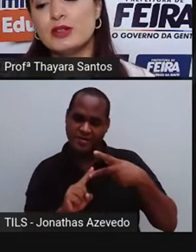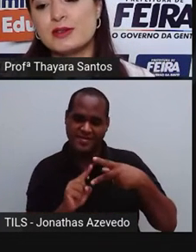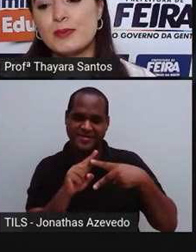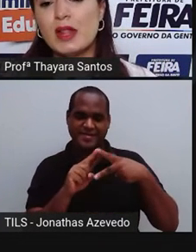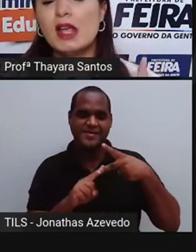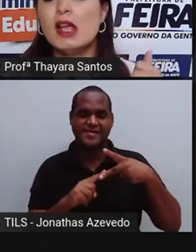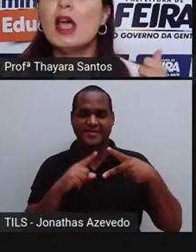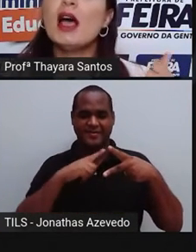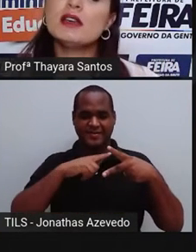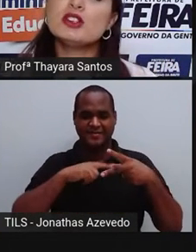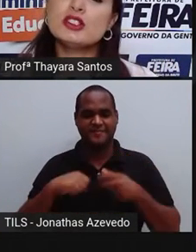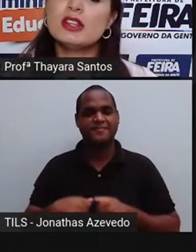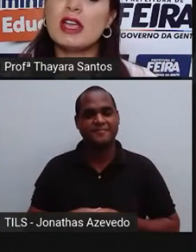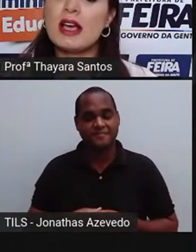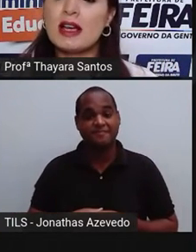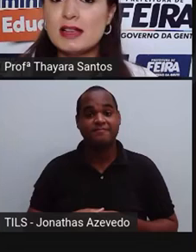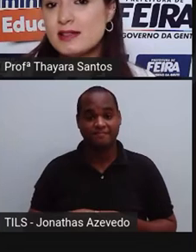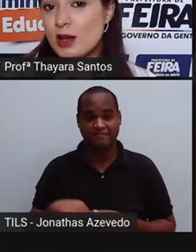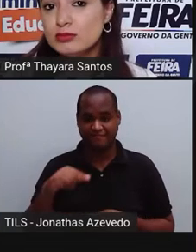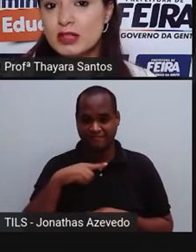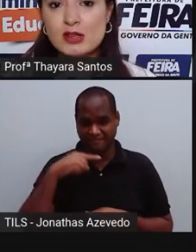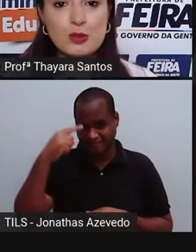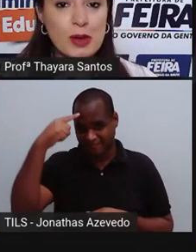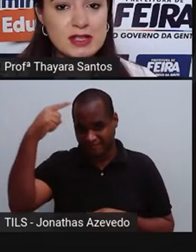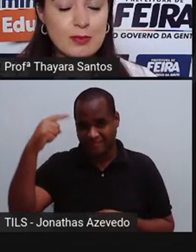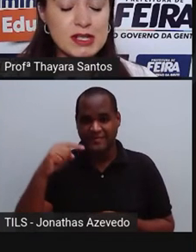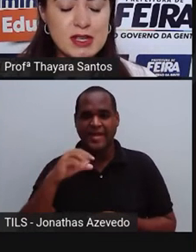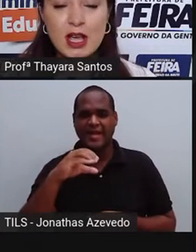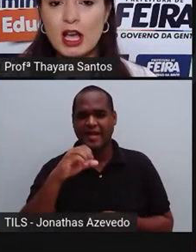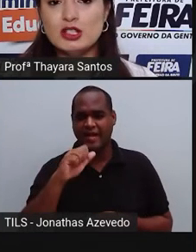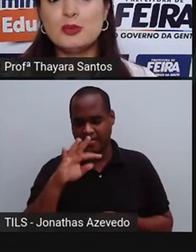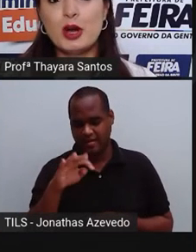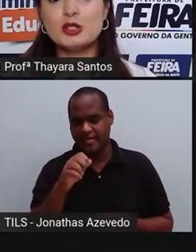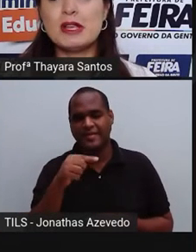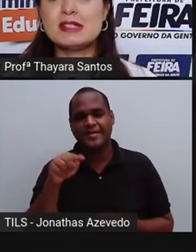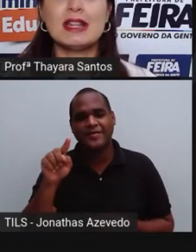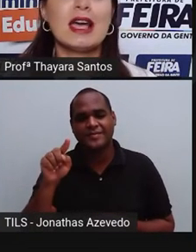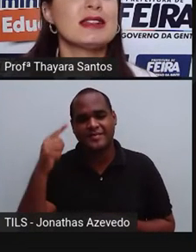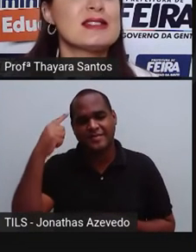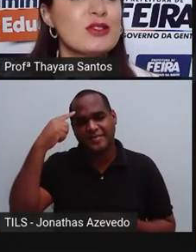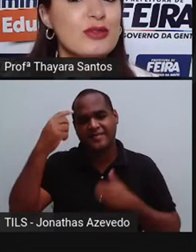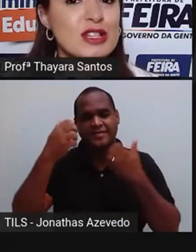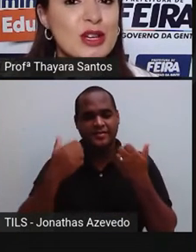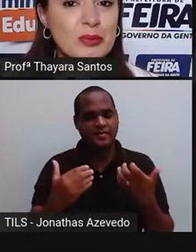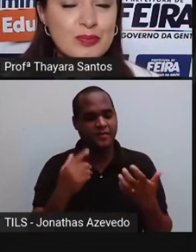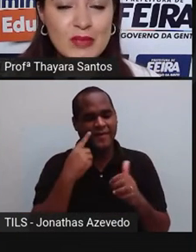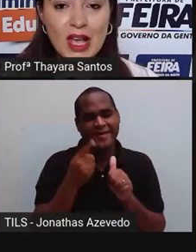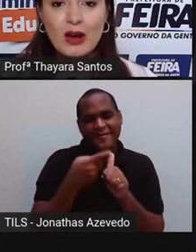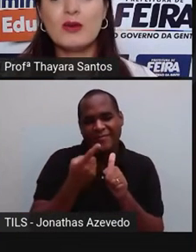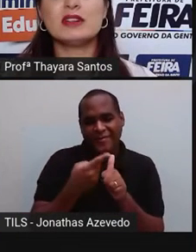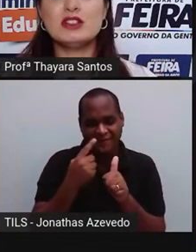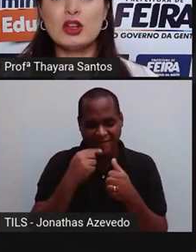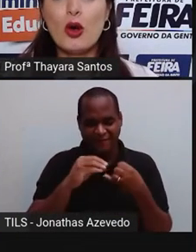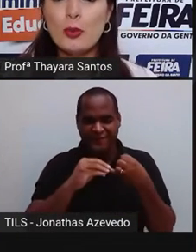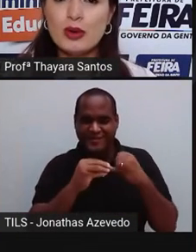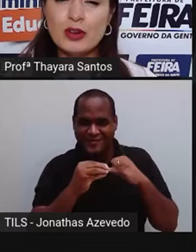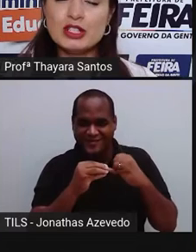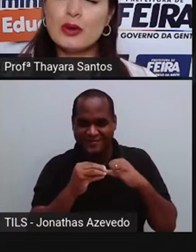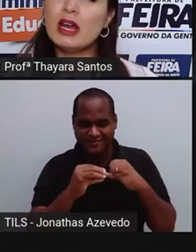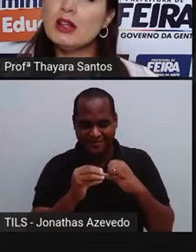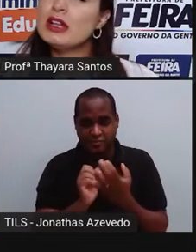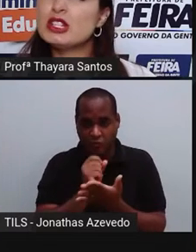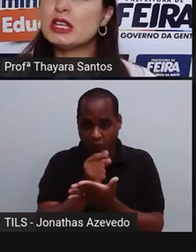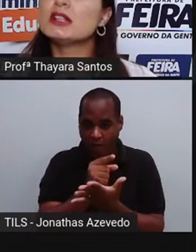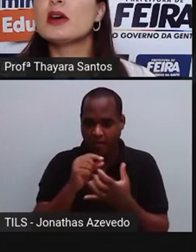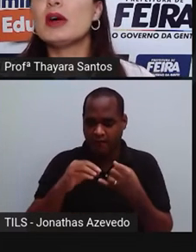aí envolvidos. Aí a gente tem a catação, que é super simples, a gente pode pensar na catação do feijão. Quando a gente compra um